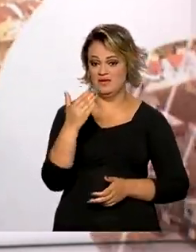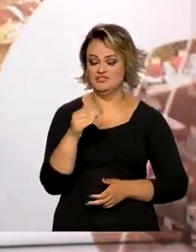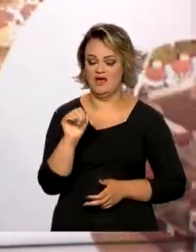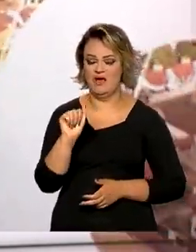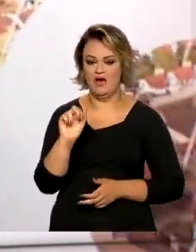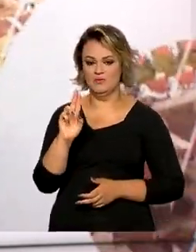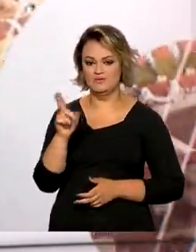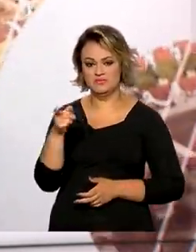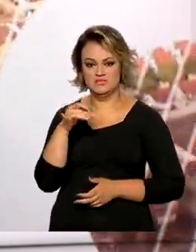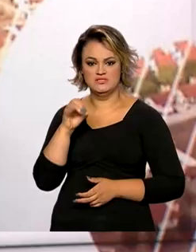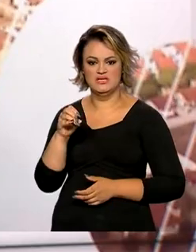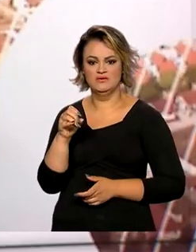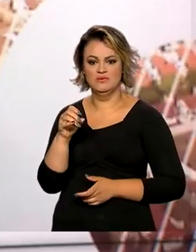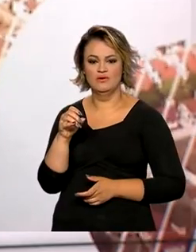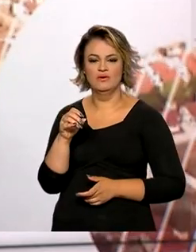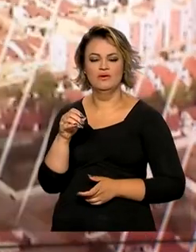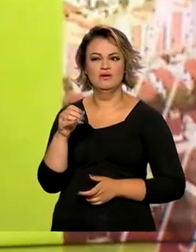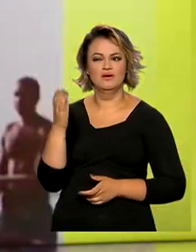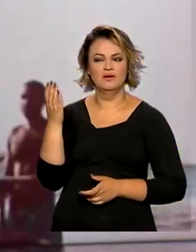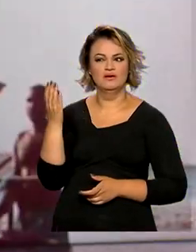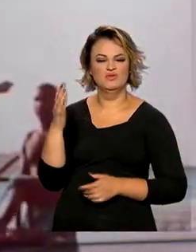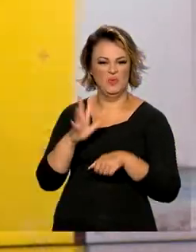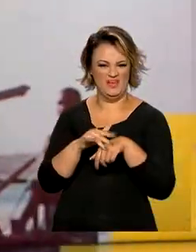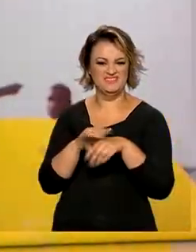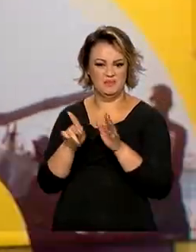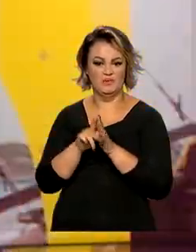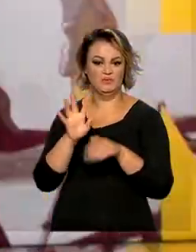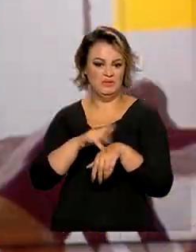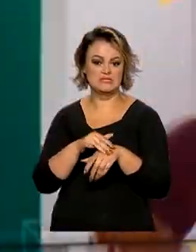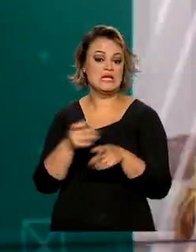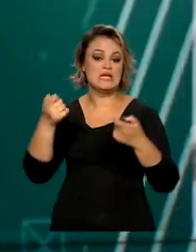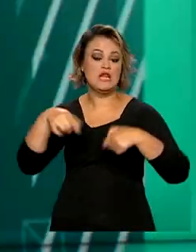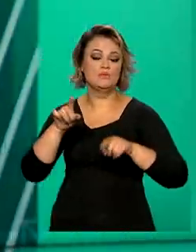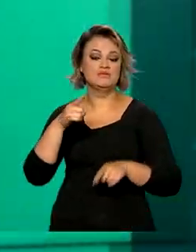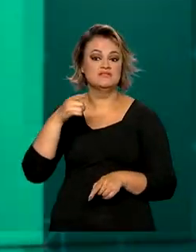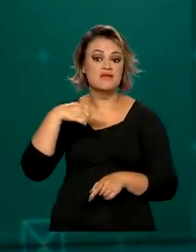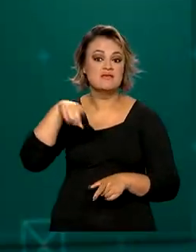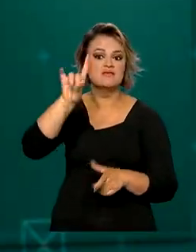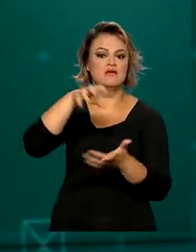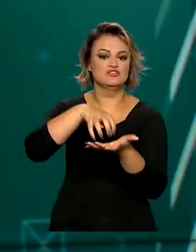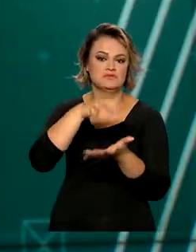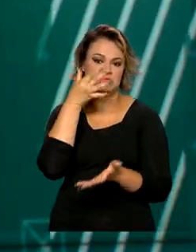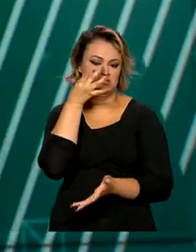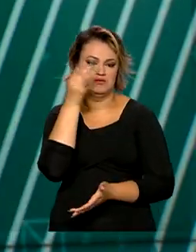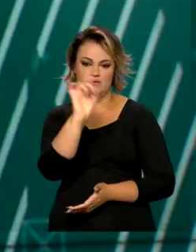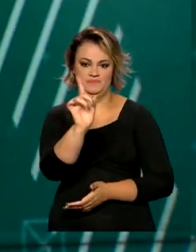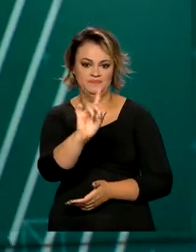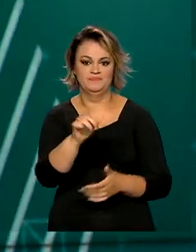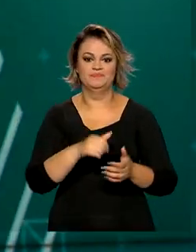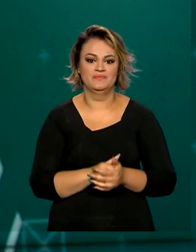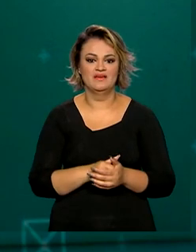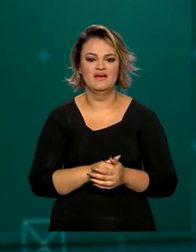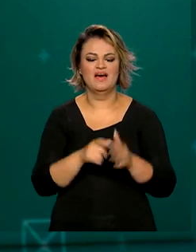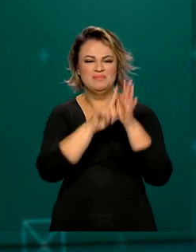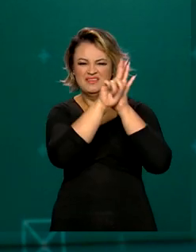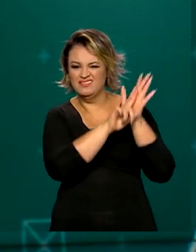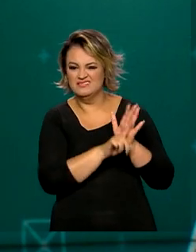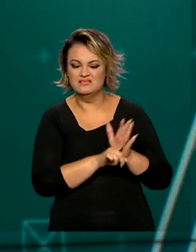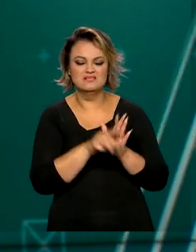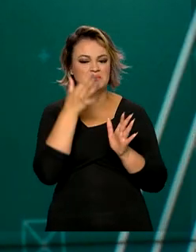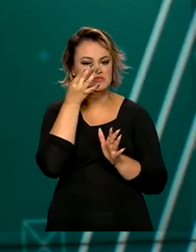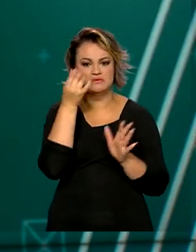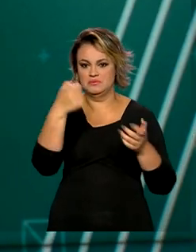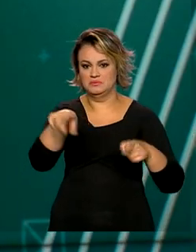incapacidade temporária, o antigo auxílio-doença, não precisa mais ir a uma agência do INSS e passar pela perícia